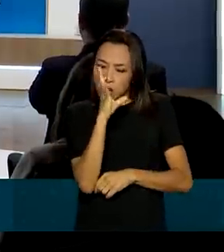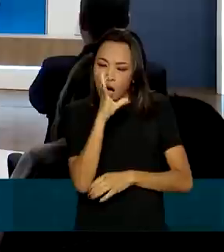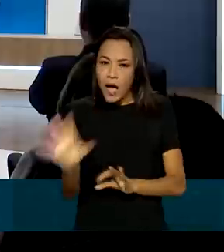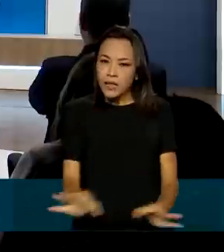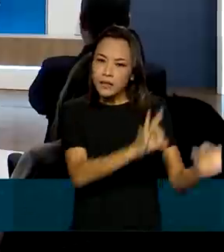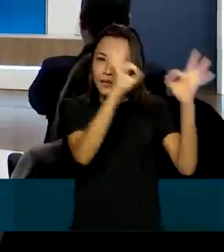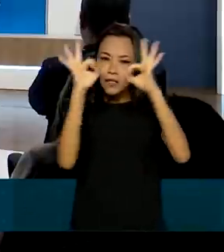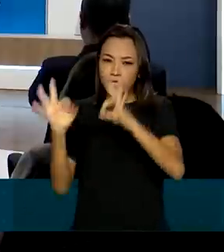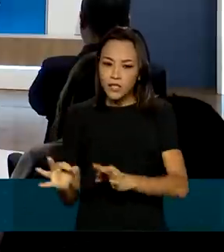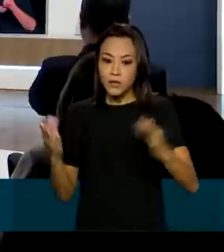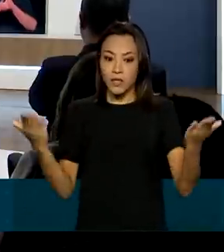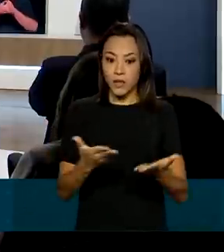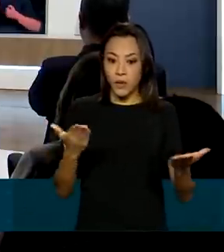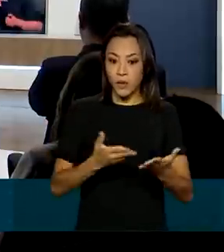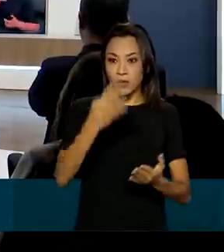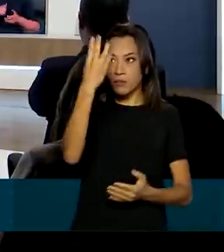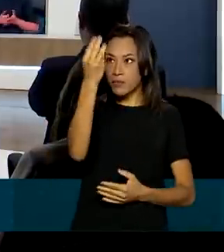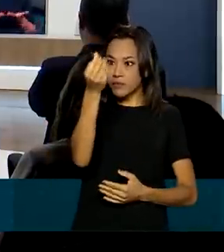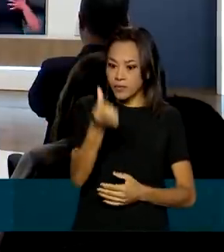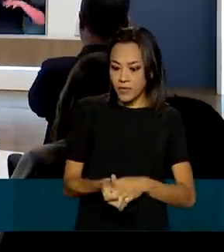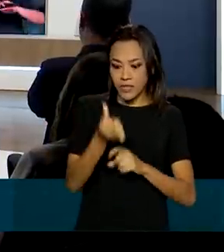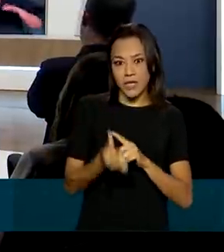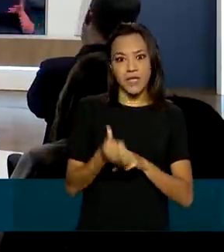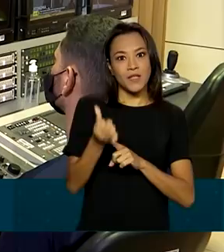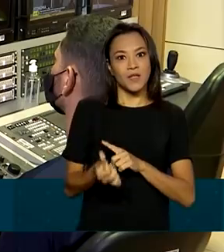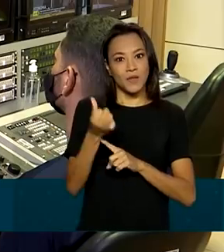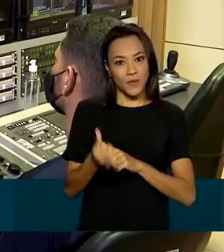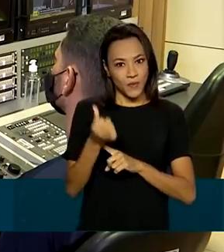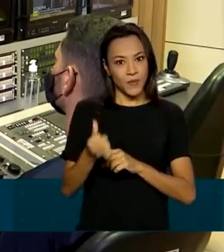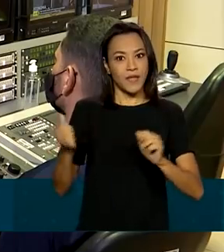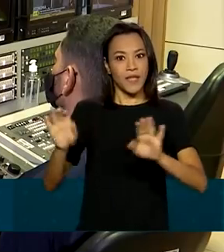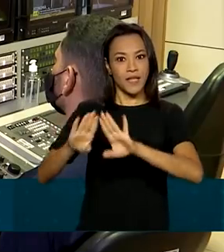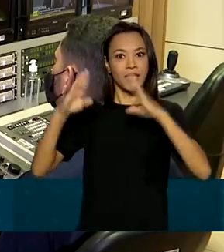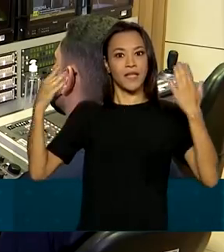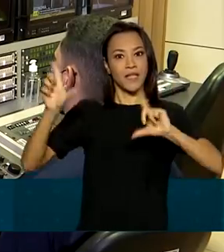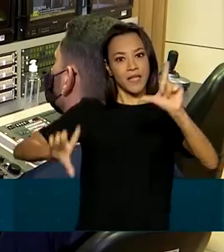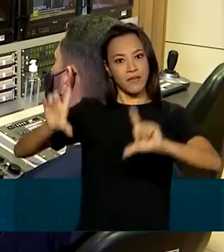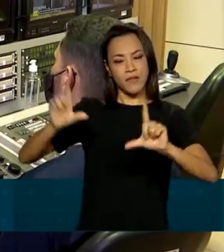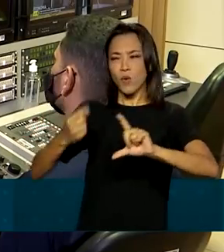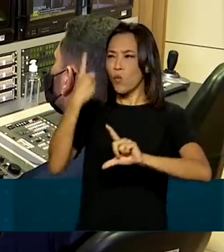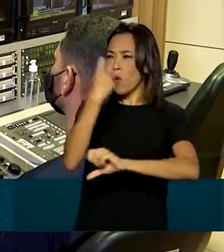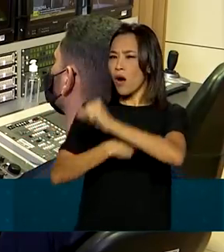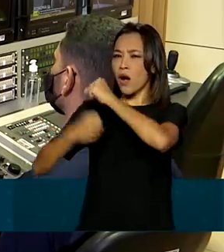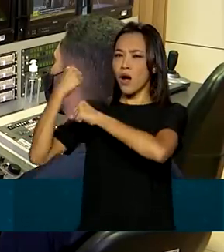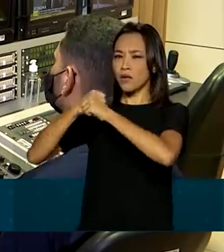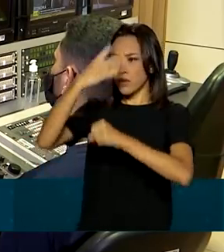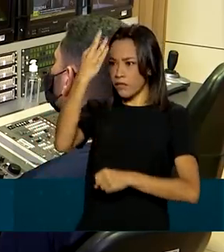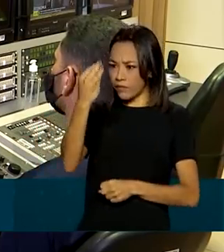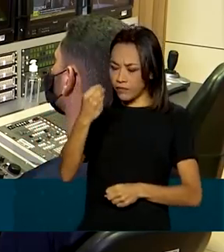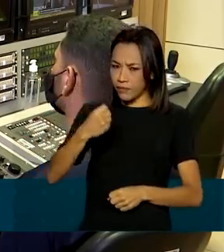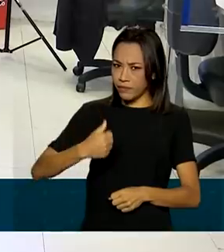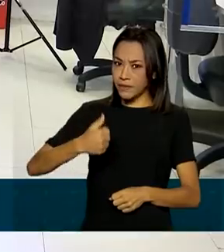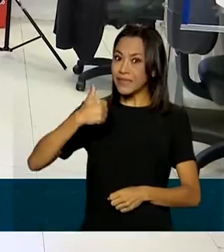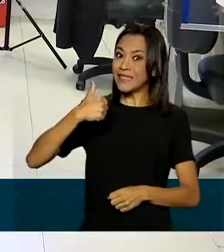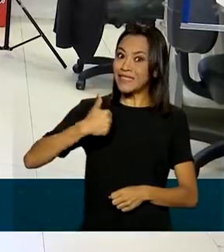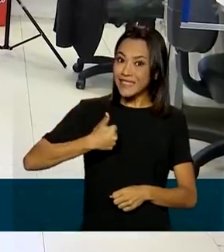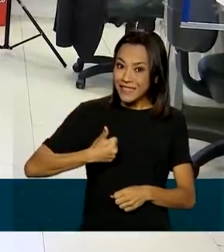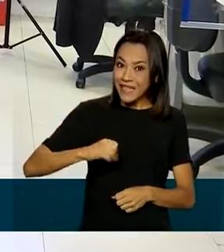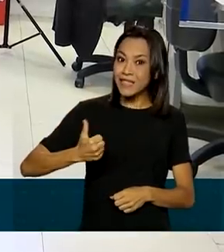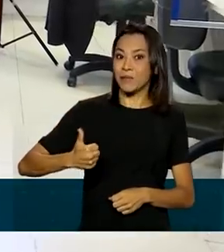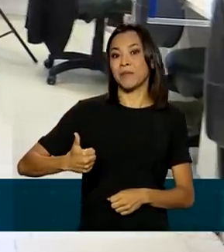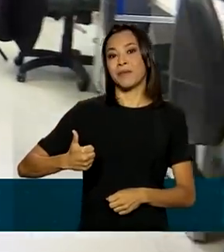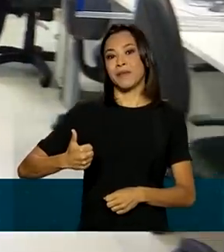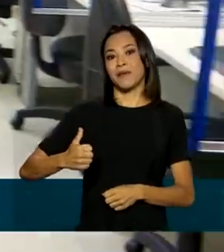que hoje ocupa o sexto lugar entre as TVs abertas. Um ano atrás, estava em 11º lugar. A